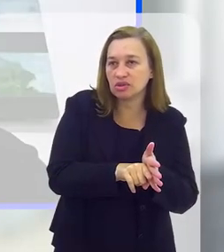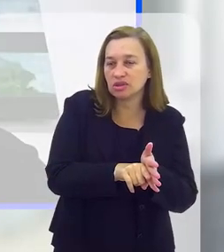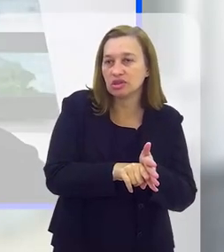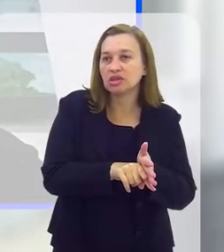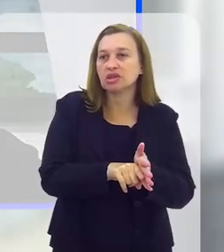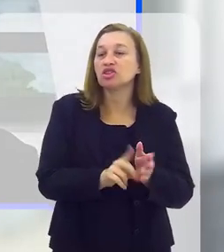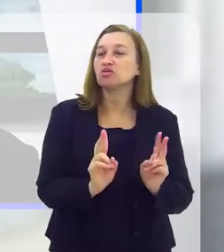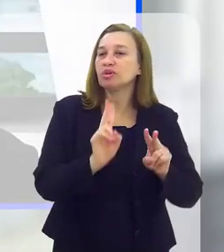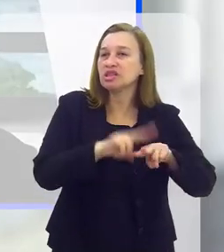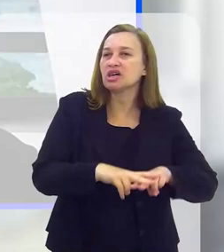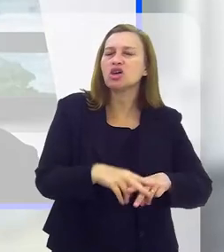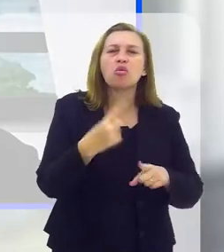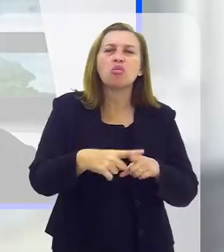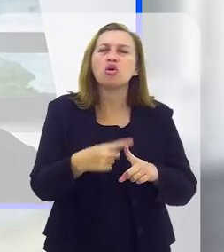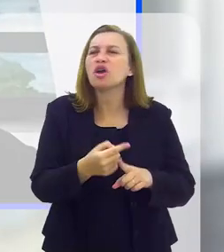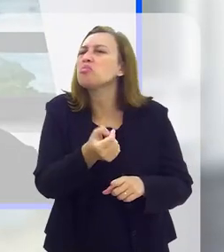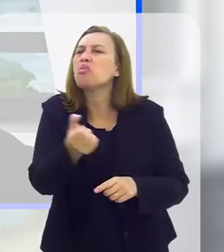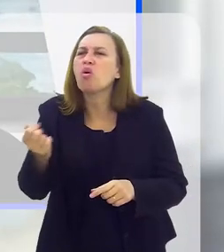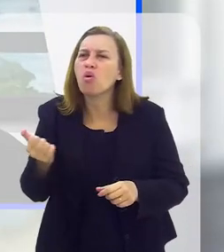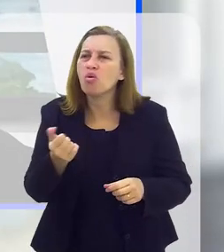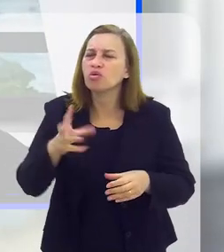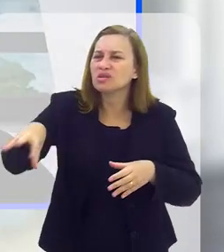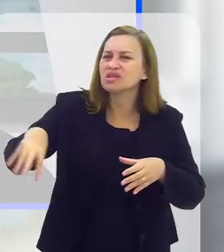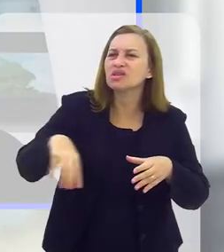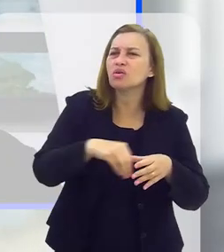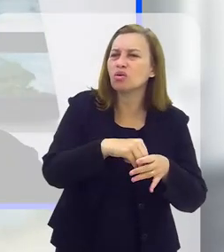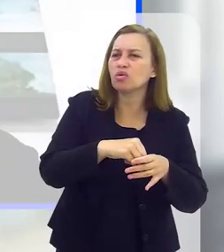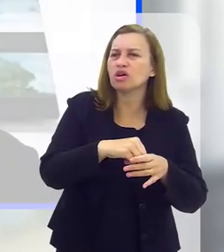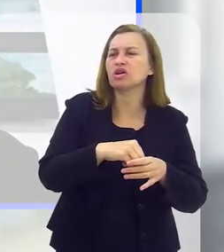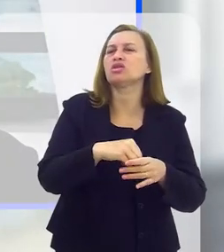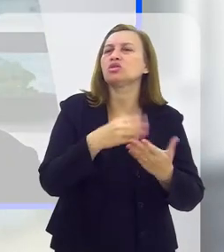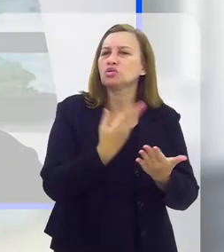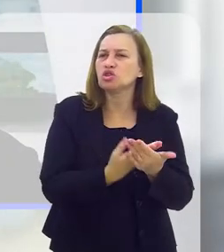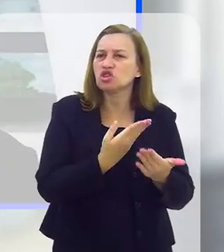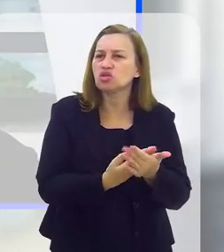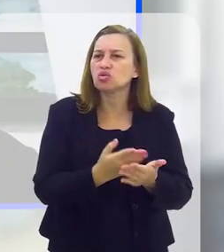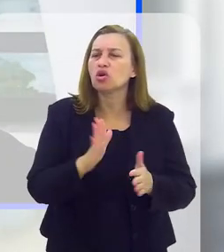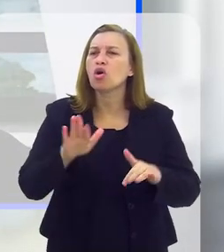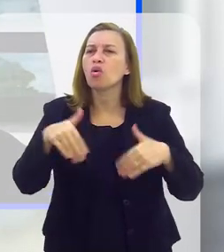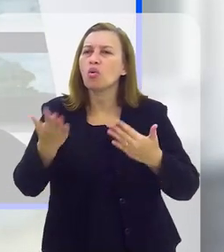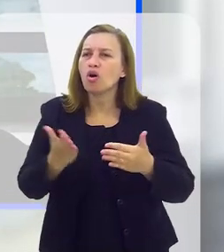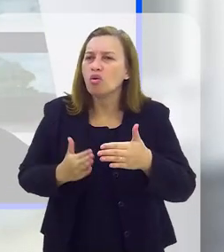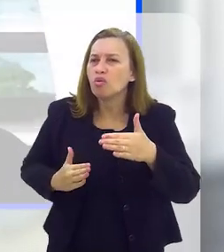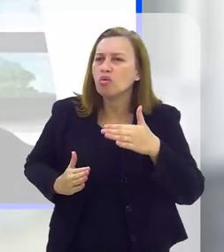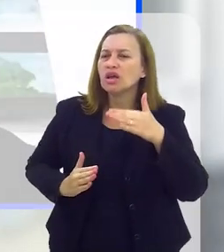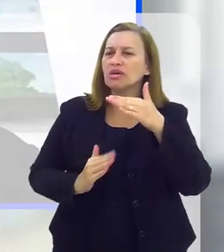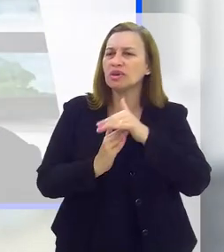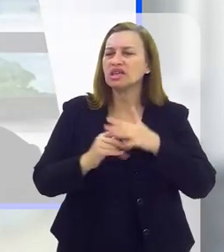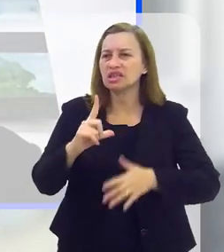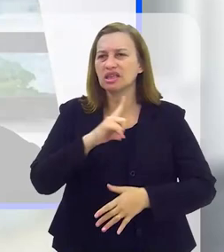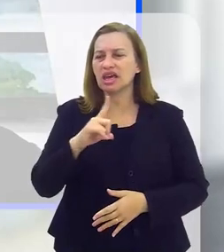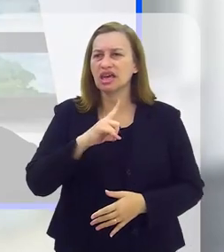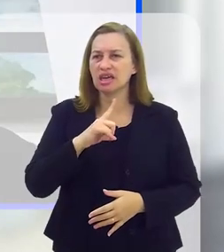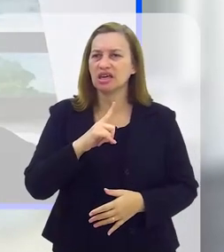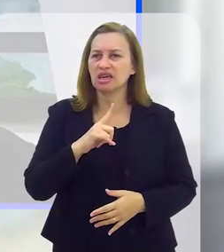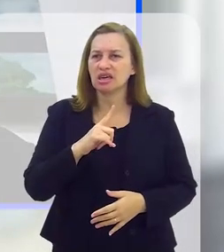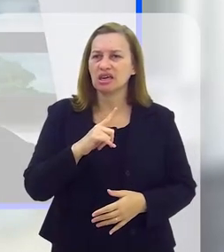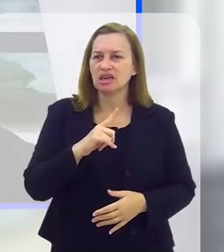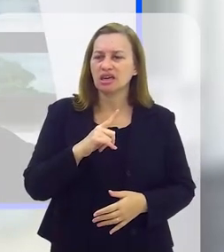presidiários desenvolvem uma atividade educacional, quais são as barreiras que um detento enfrenta para estudar?